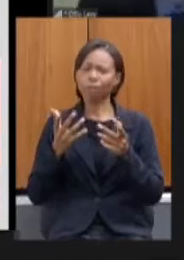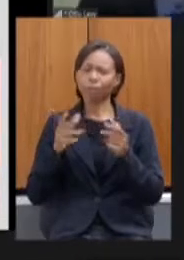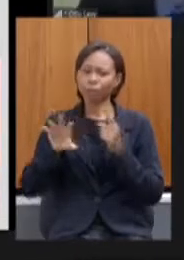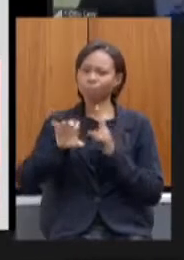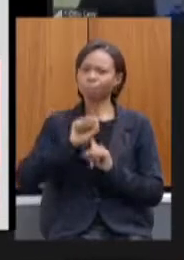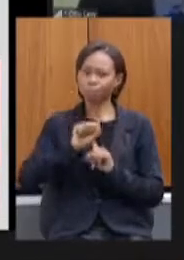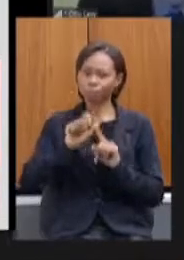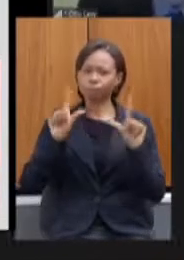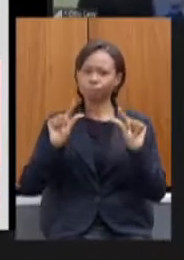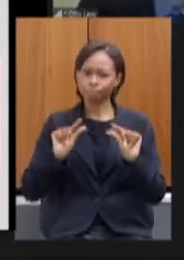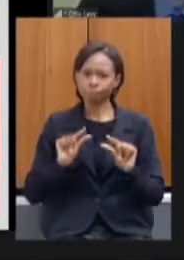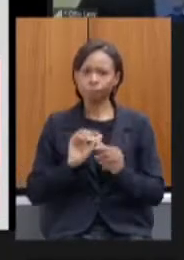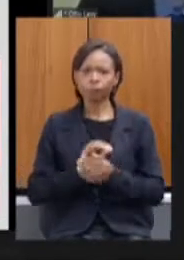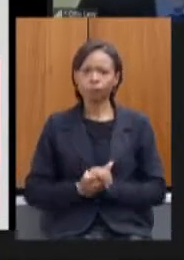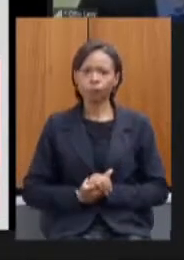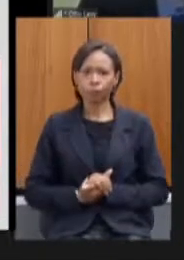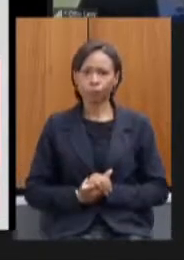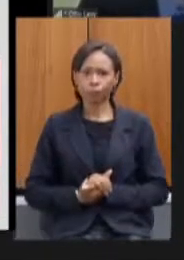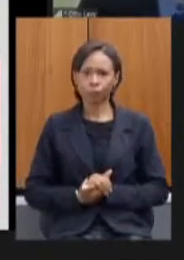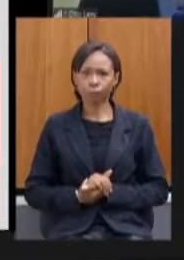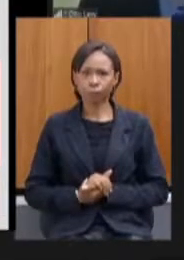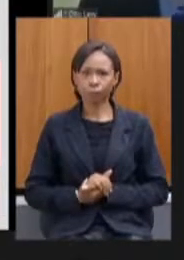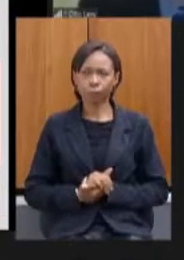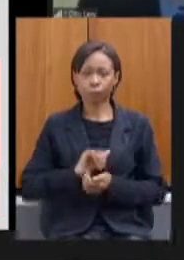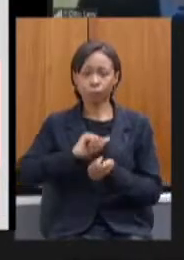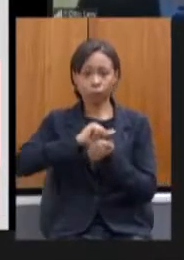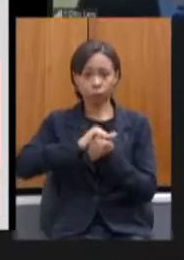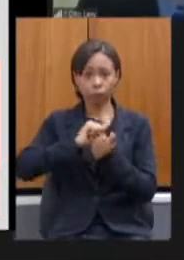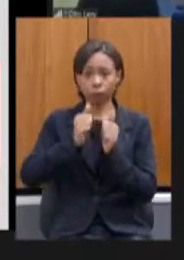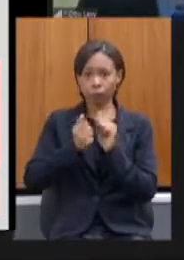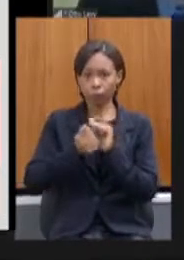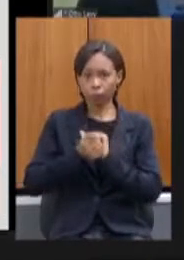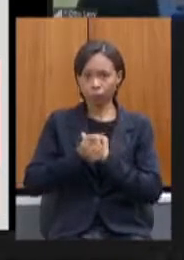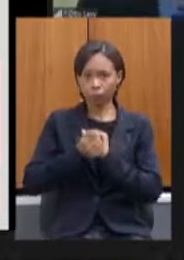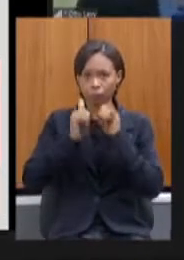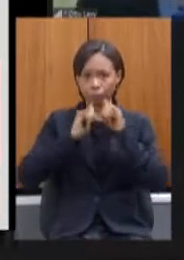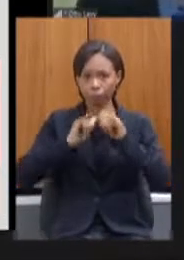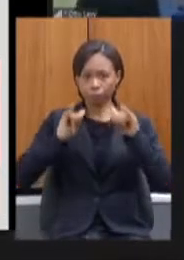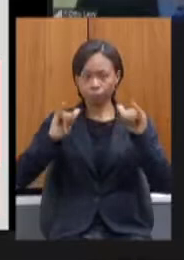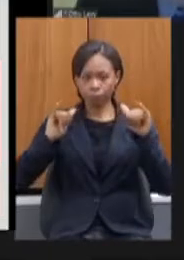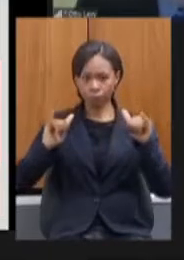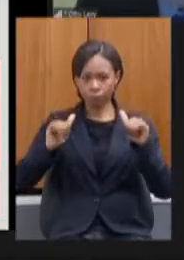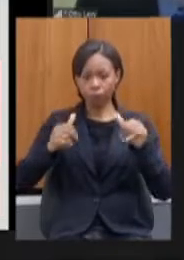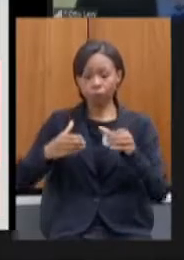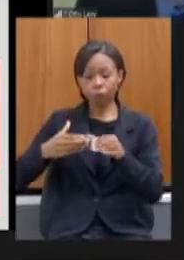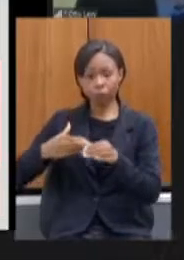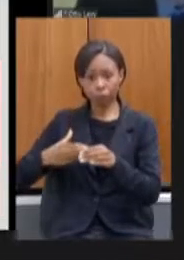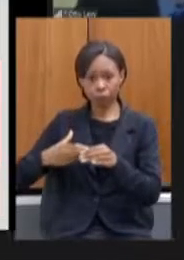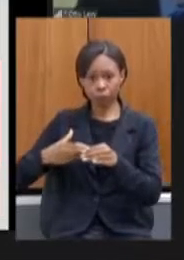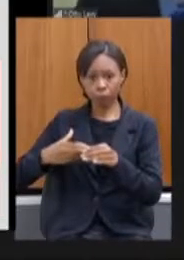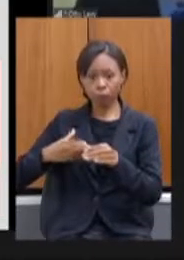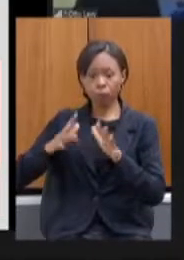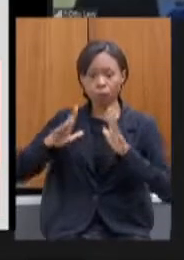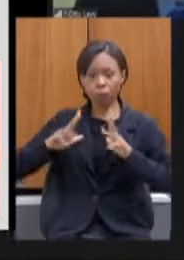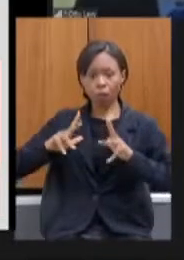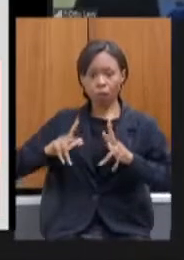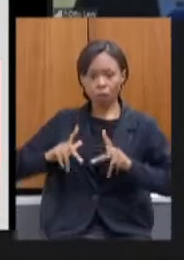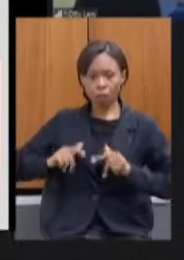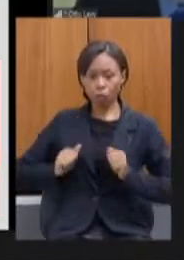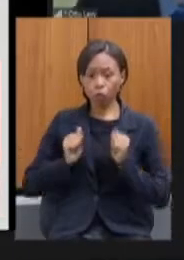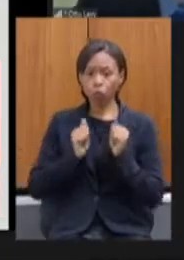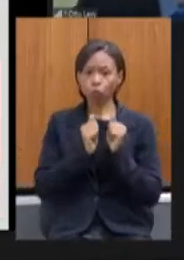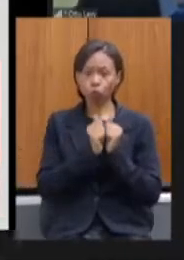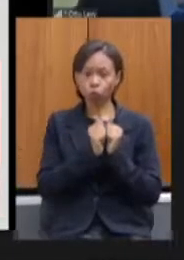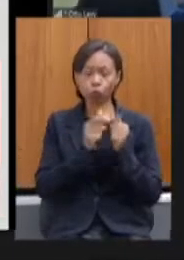adequação do layout desinfecção da cidade administrativa em parceria com o exército brasileiro aquisição de